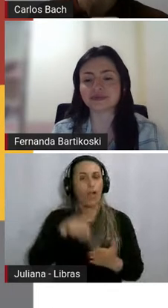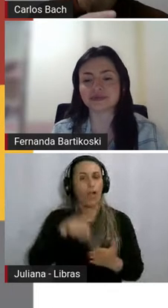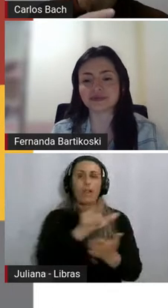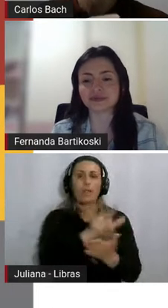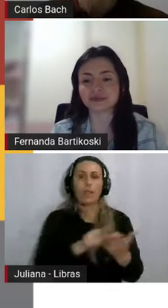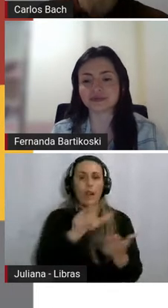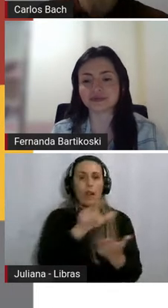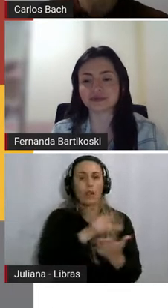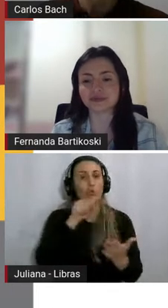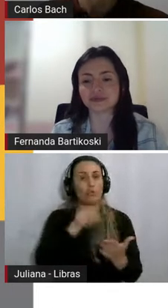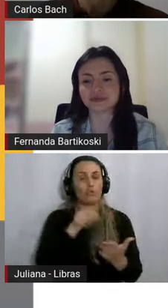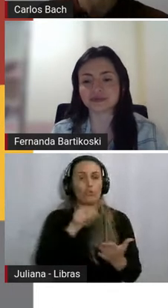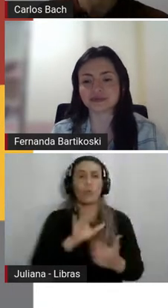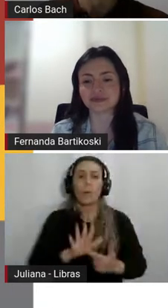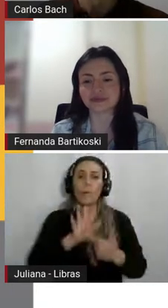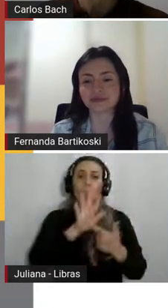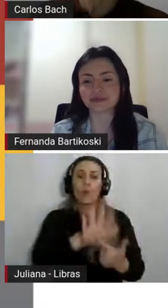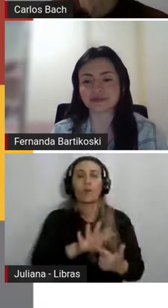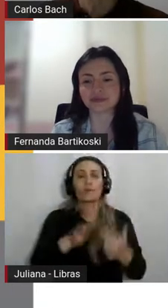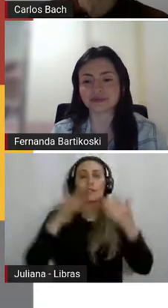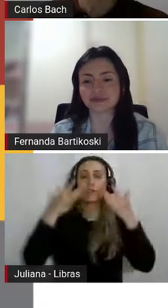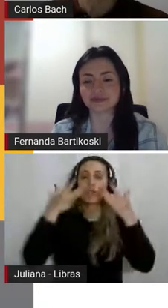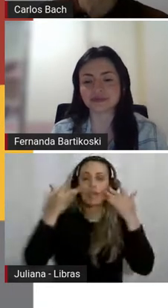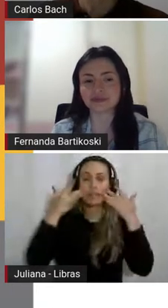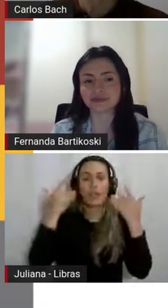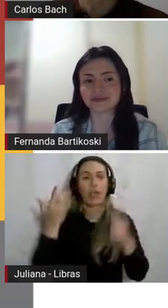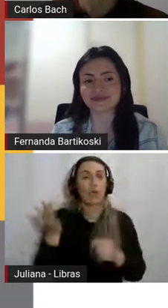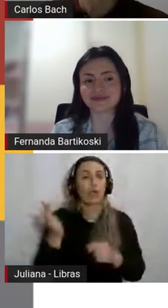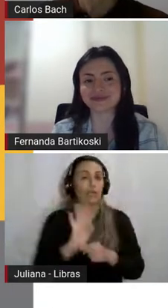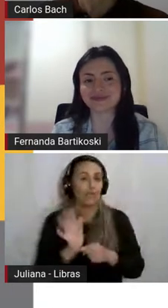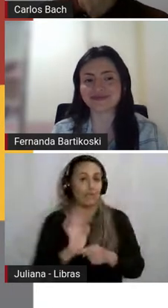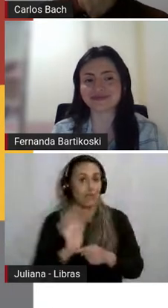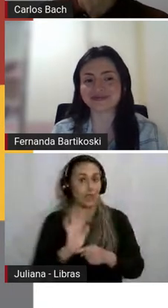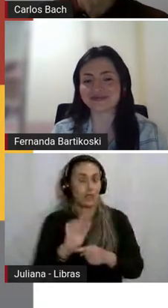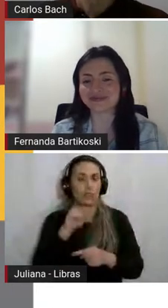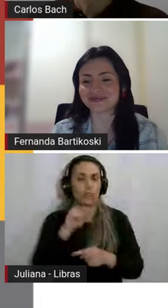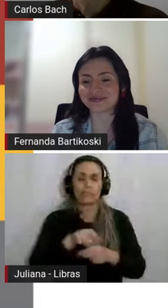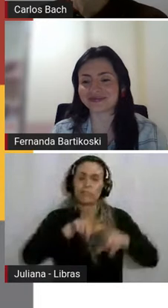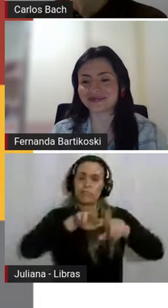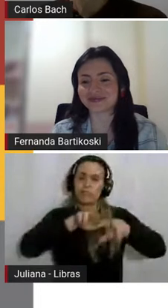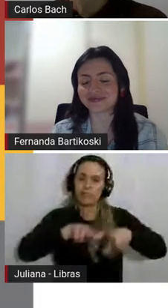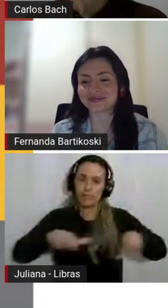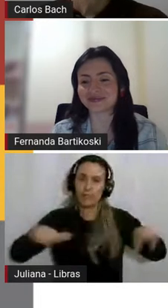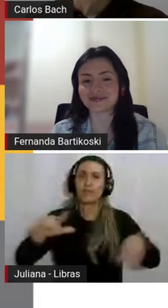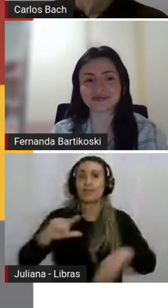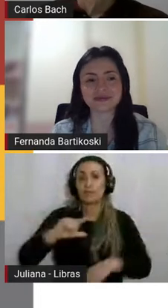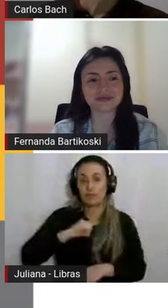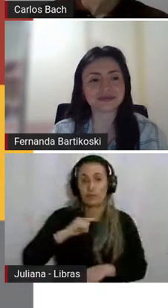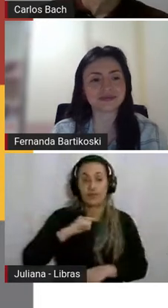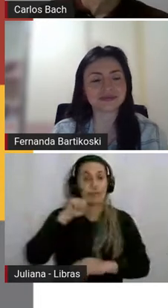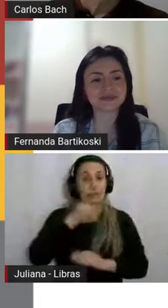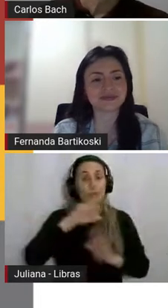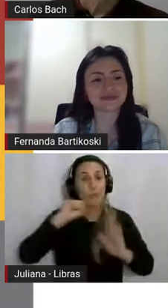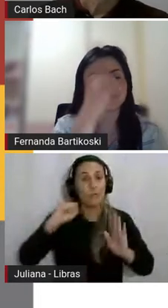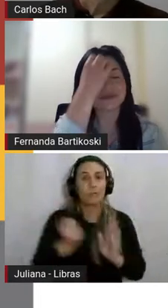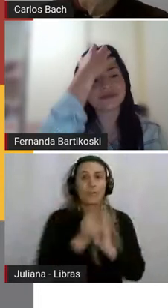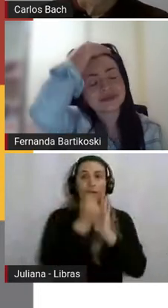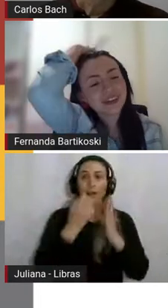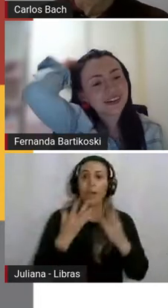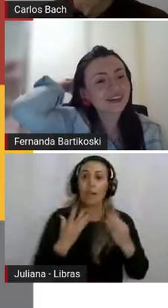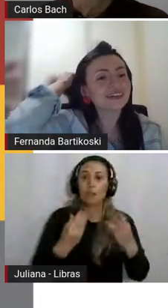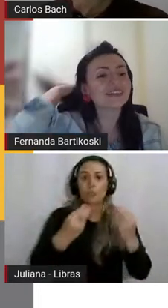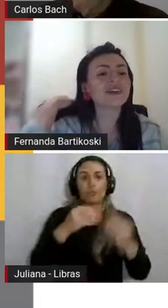de peças de teatro e filmes de curta-metragem a partir delas. Isso marca a passagem de muitos alunos pela escola.